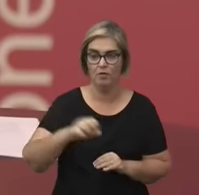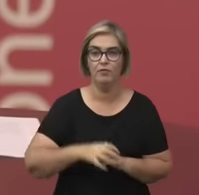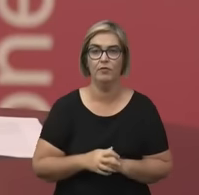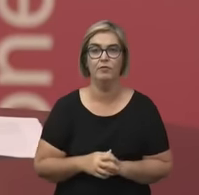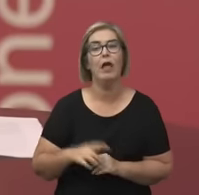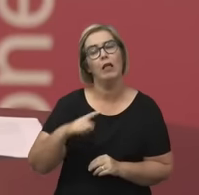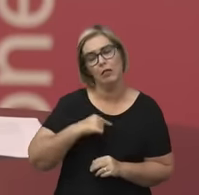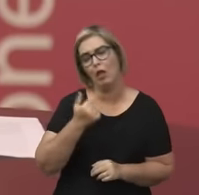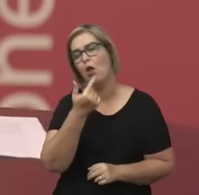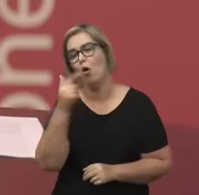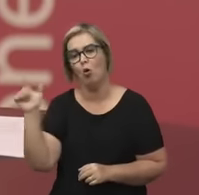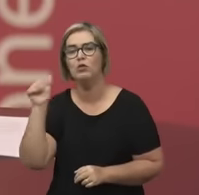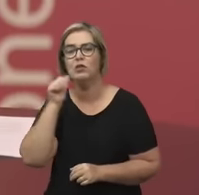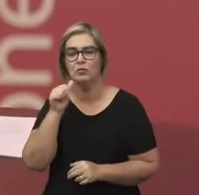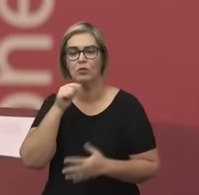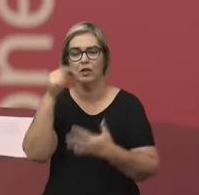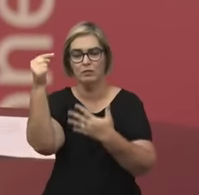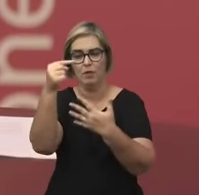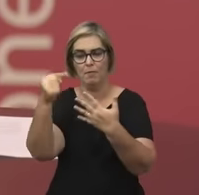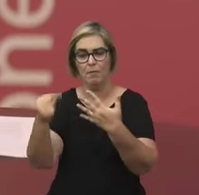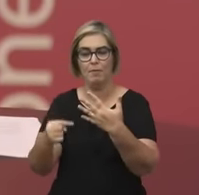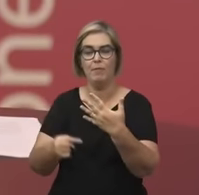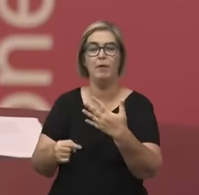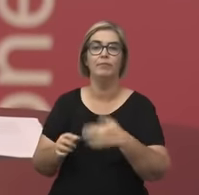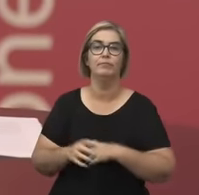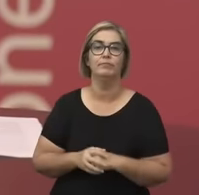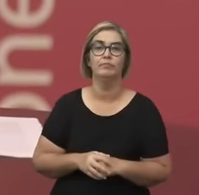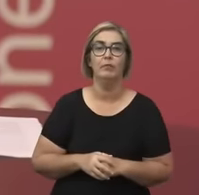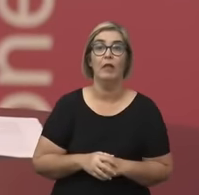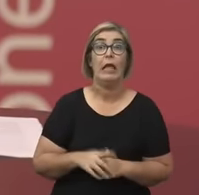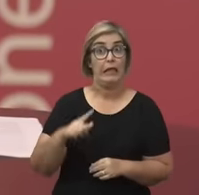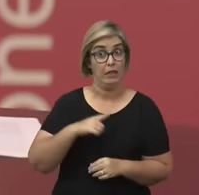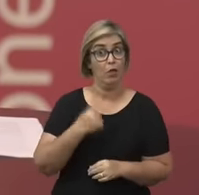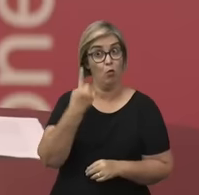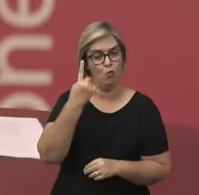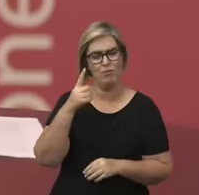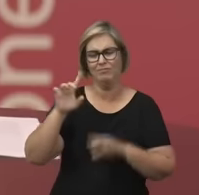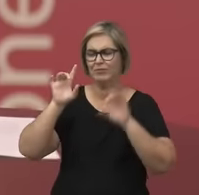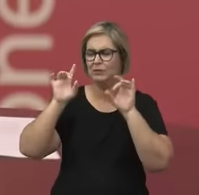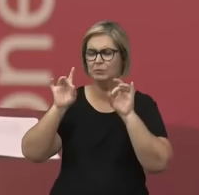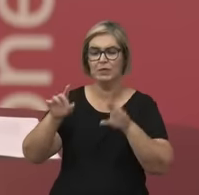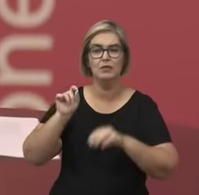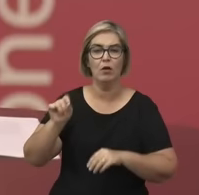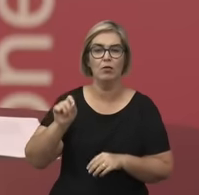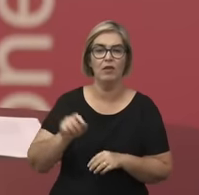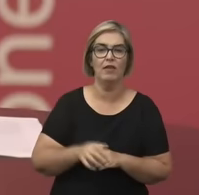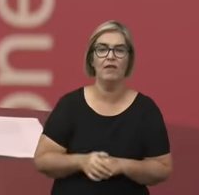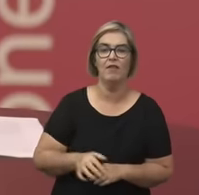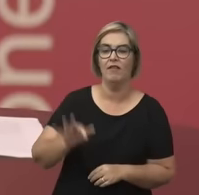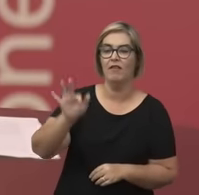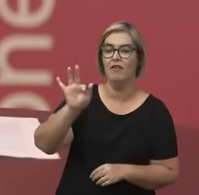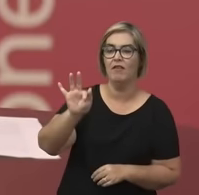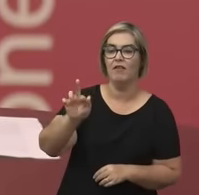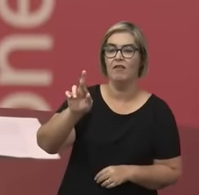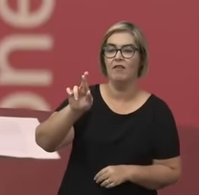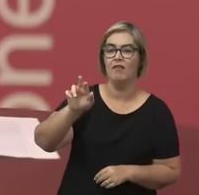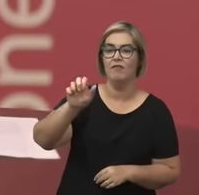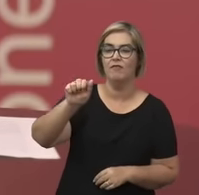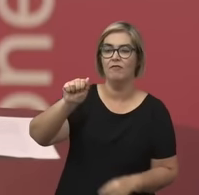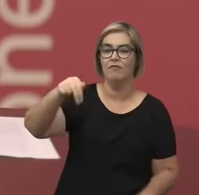tem outras. E tem uma outra que é bastante especial, que é a Francisca Senhorinha da Mota Diniz.